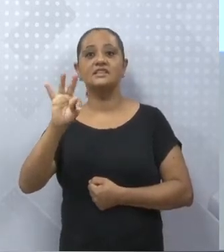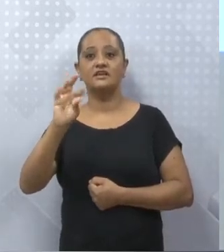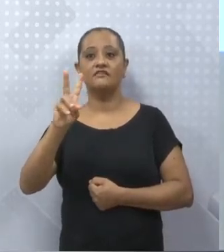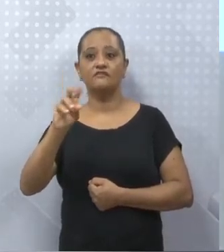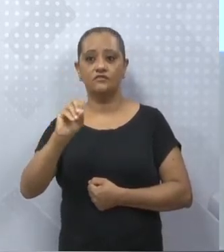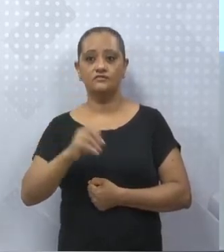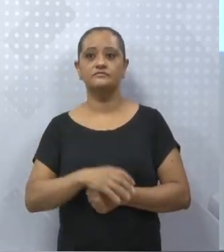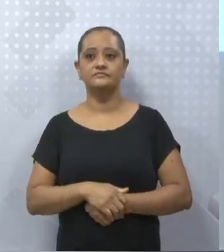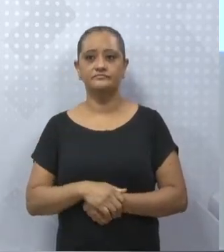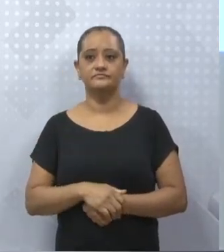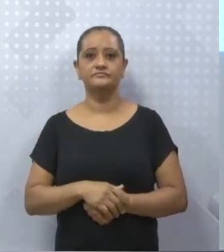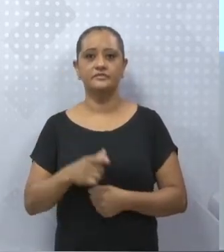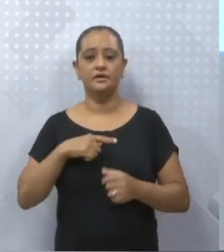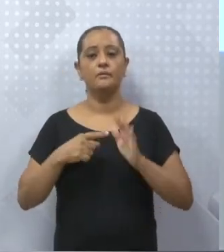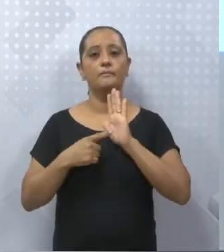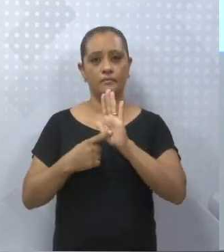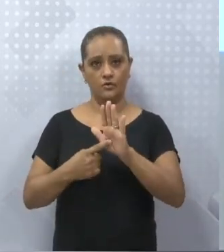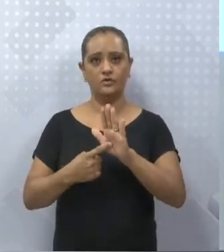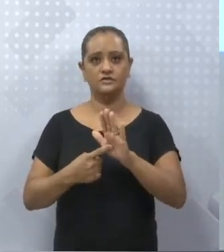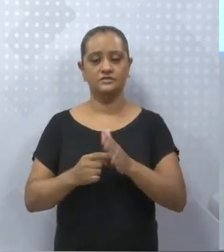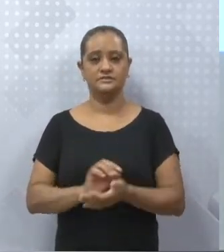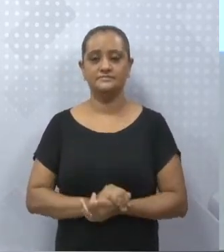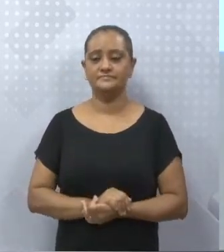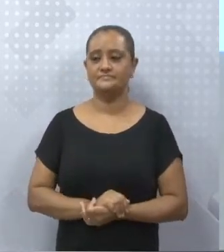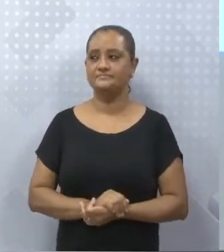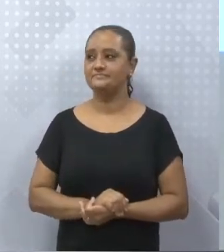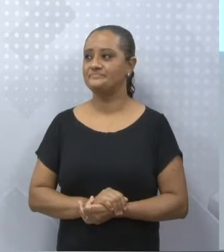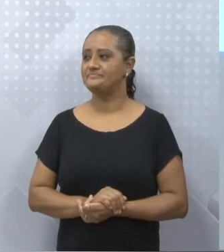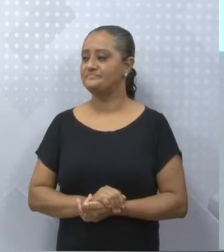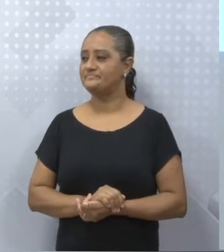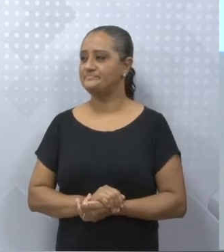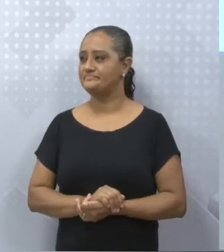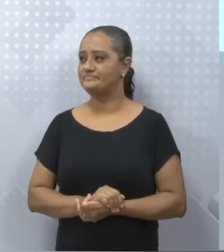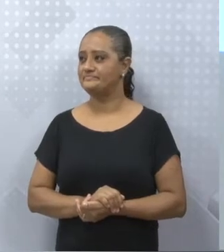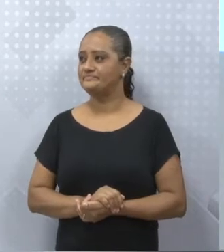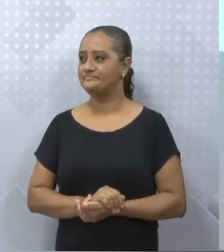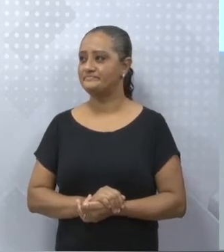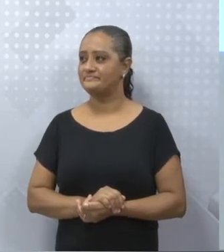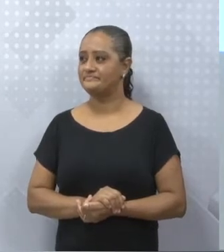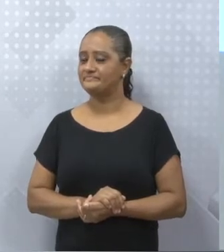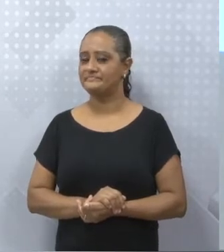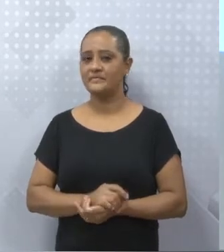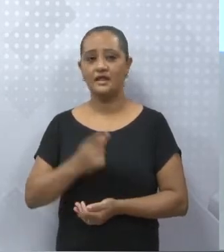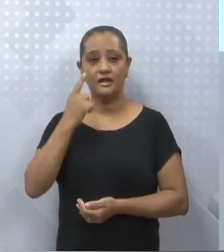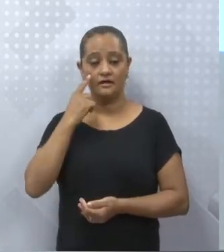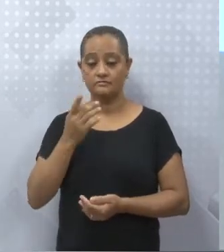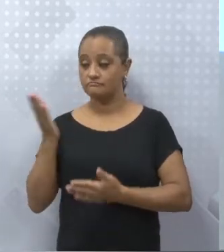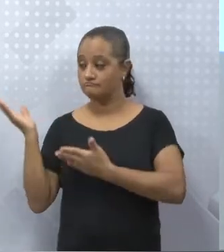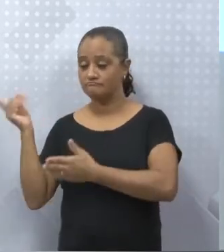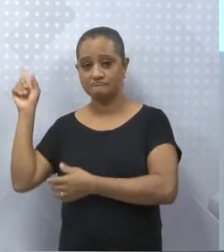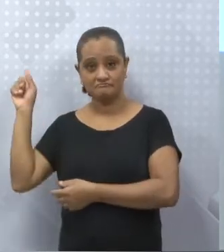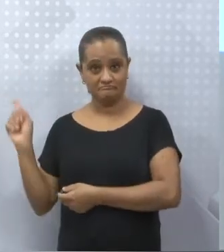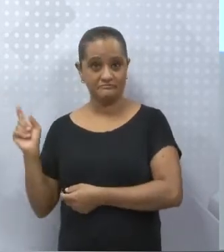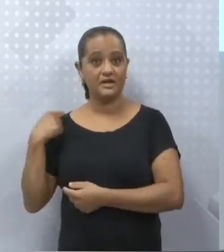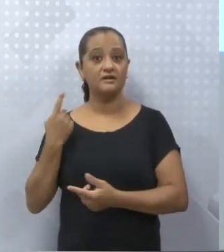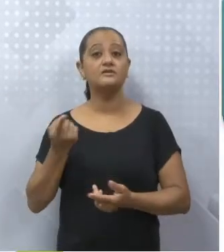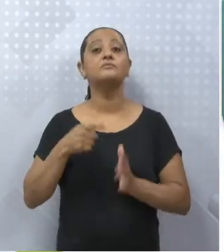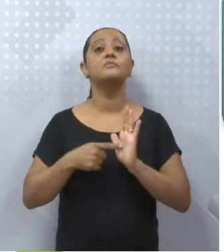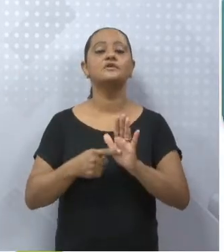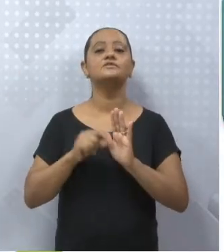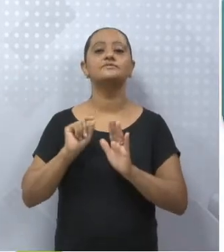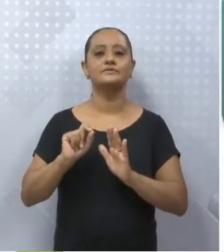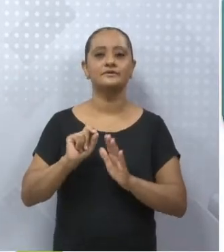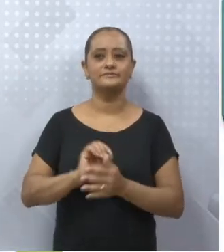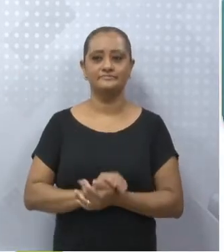intransitivo e que é um verbo transitivo? Nós vamos estudar agora, para que você entenda. Logo,